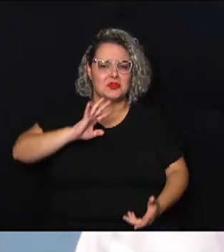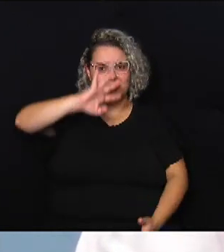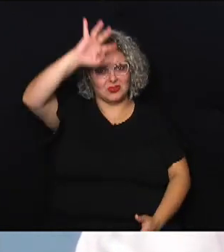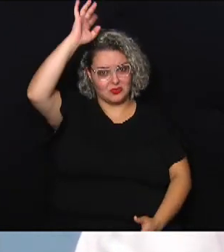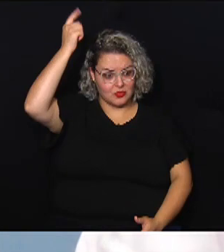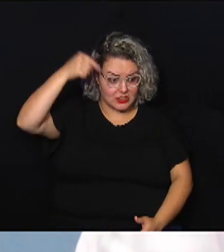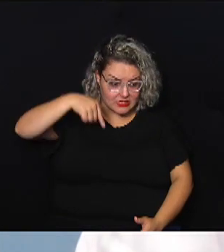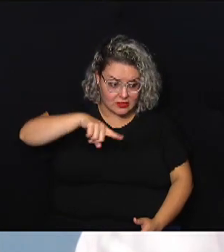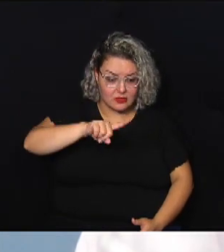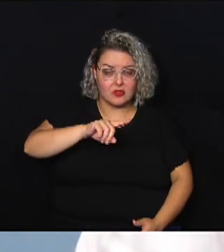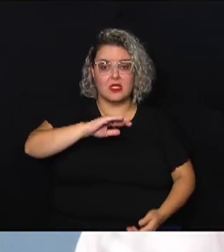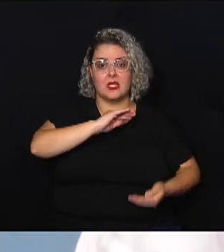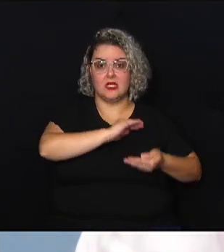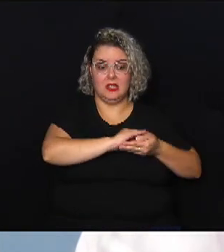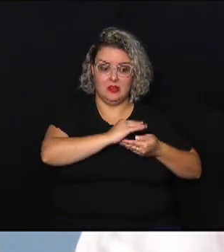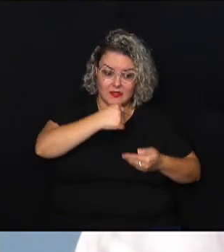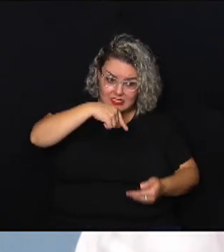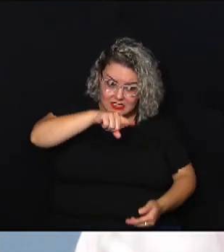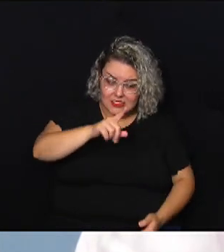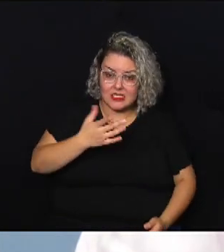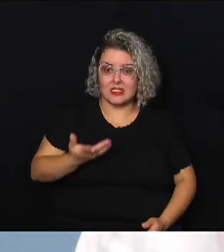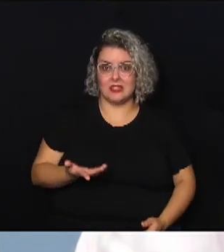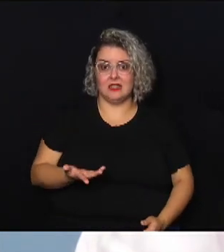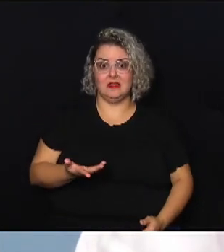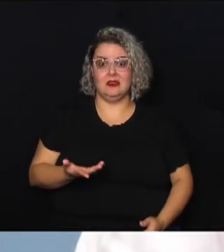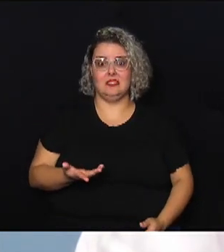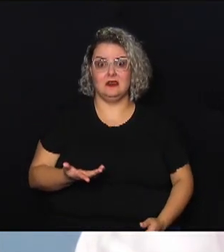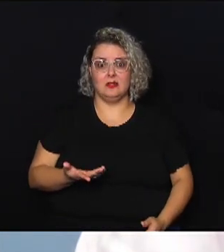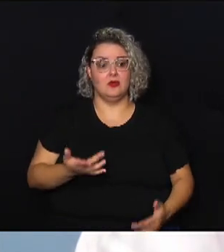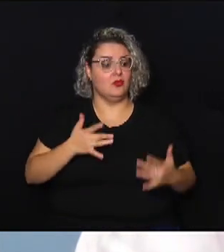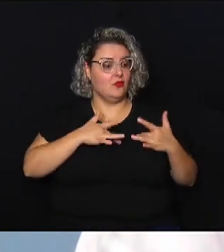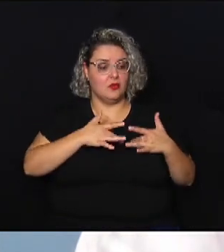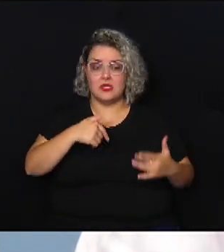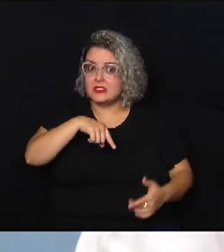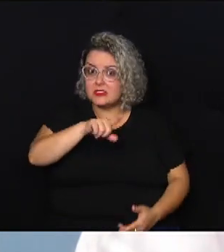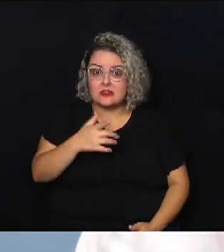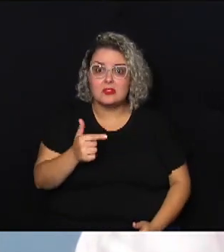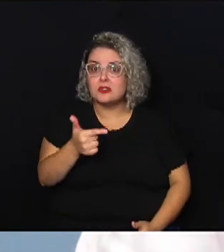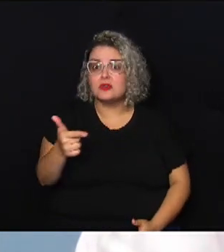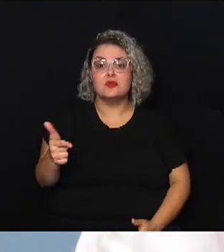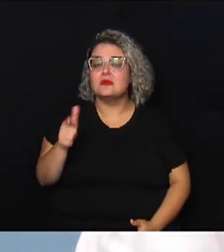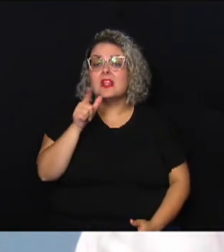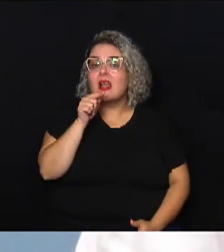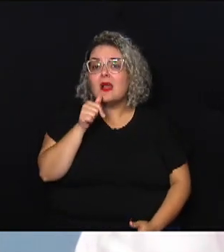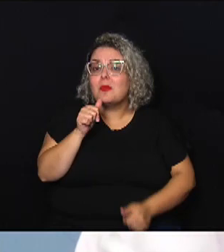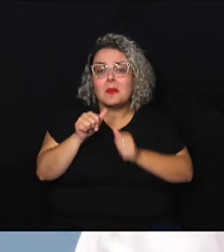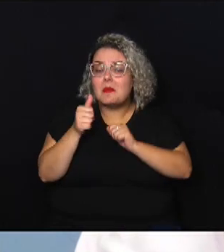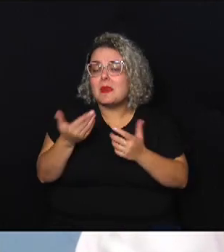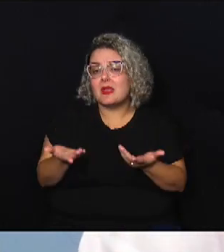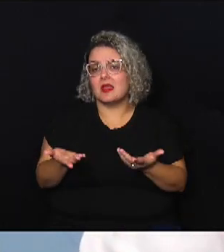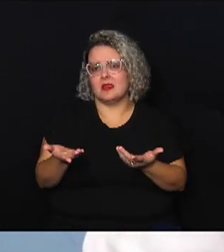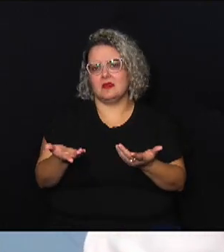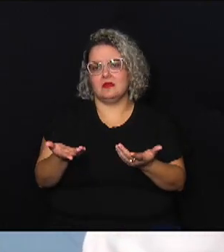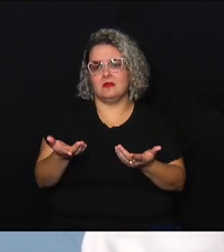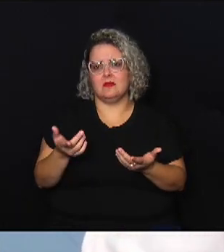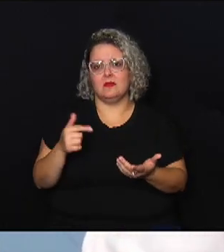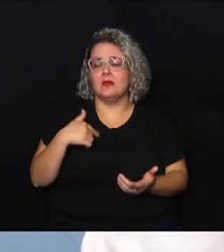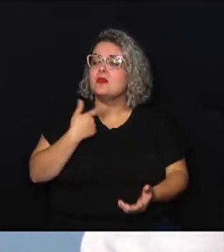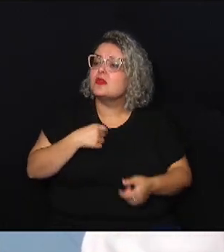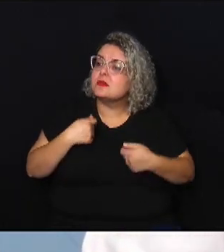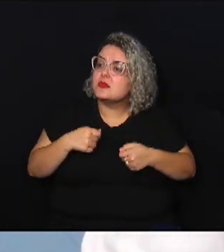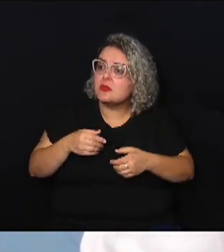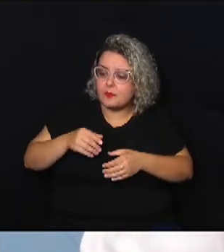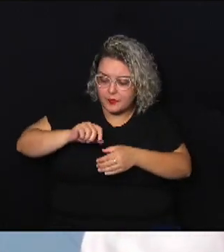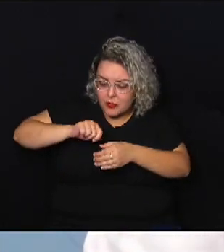a defesa civil está indo voluntários estão indo eles não têm água para tomar nós temos que enviar águas em coco